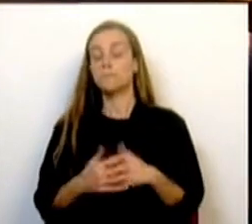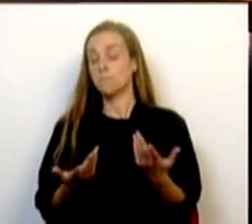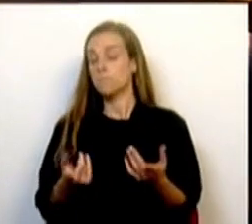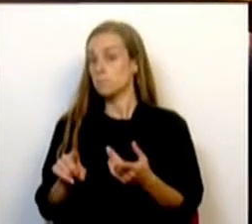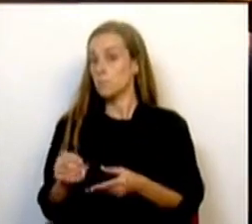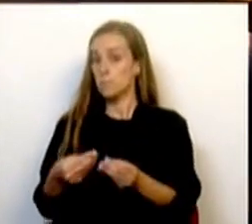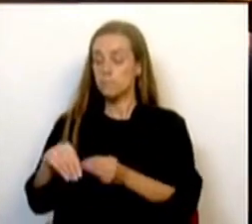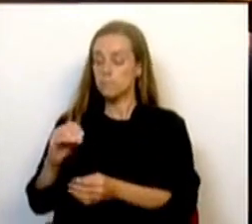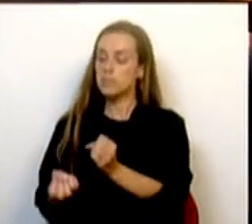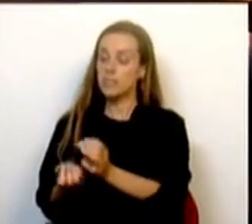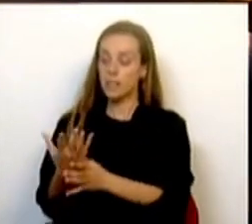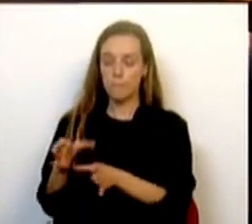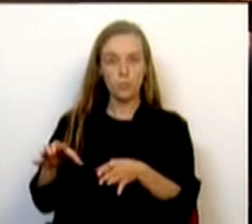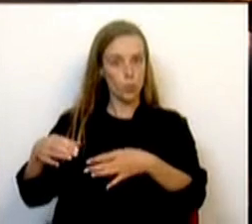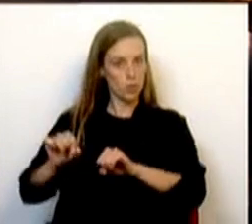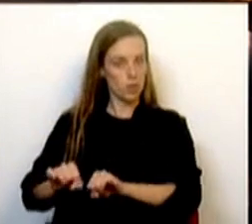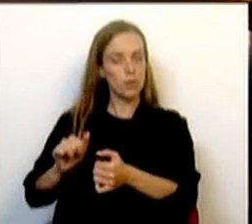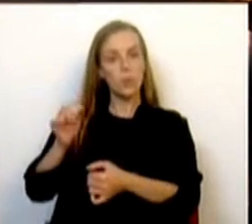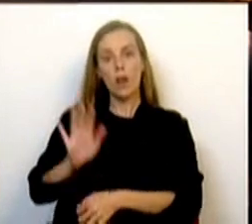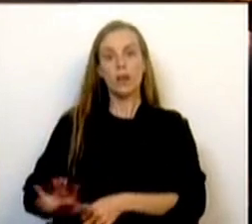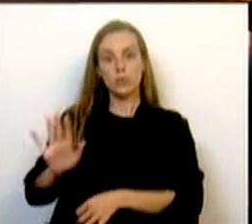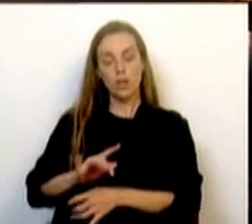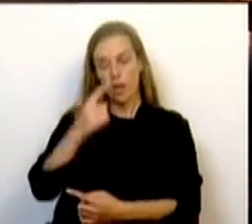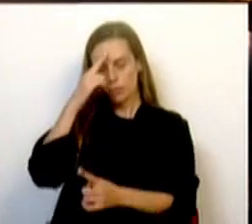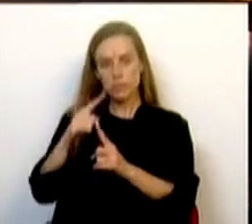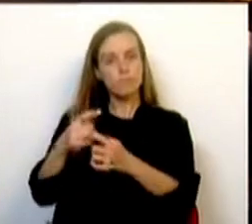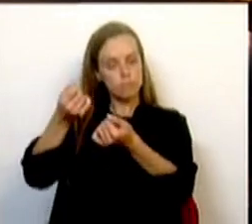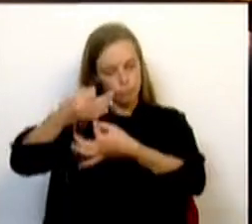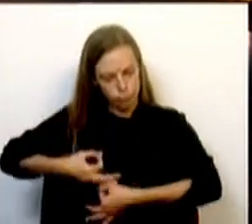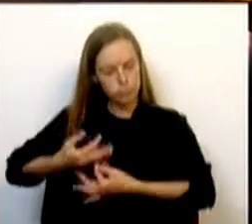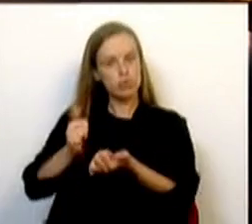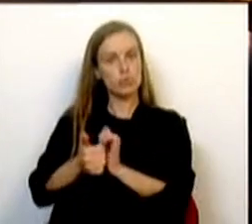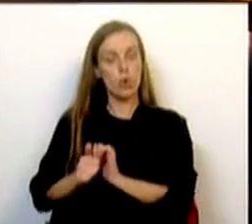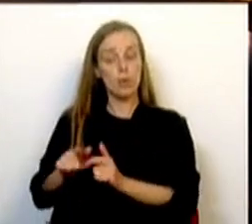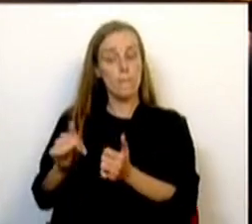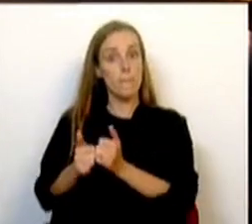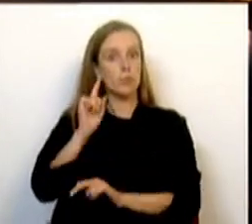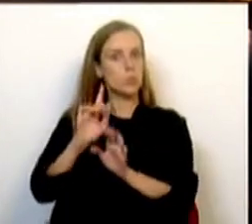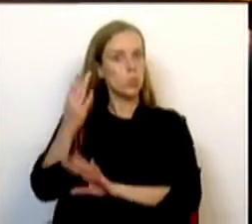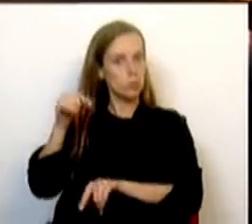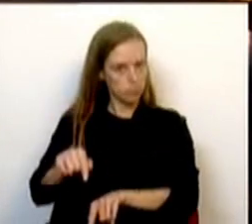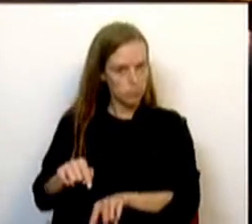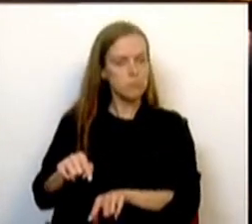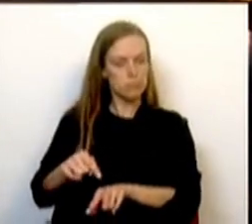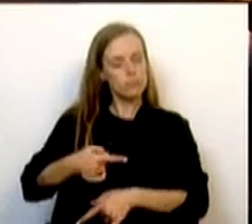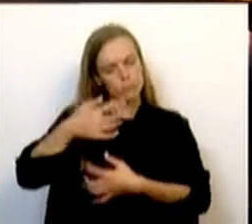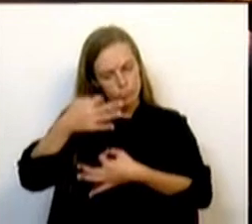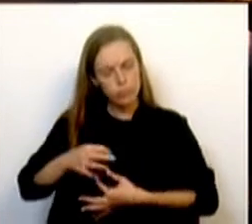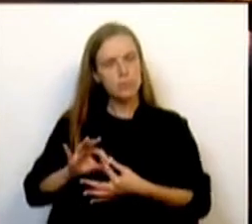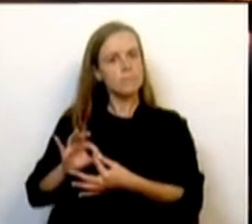para a criação do Conselho Nacional para a Integridade no Desporto, que terá um papel fundamental para assegurar a integridade do meio.